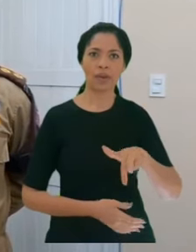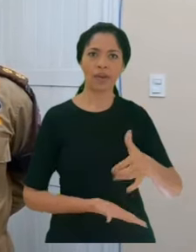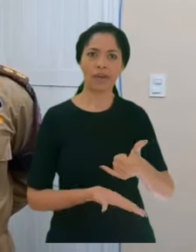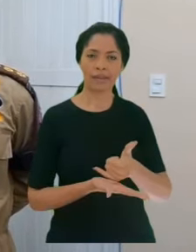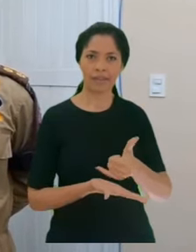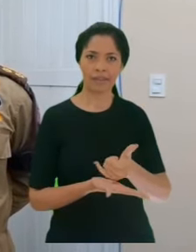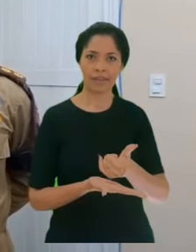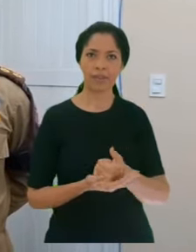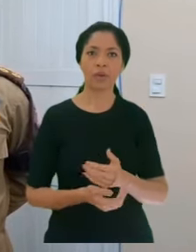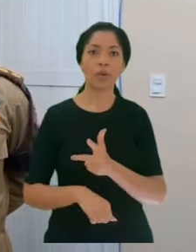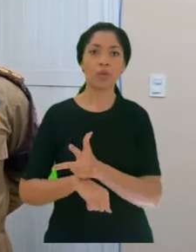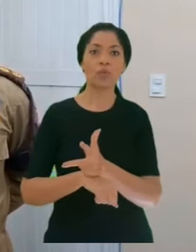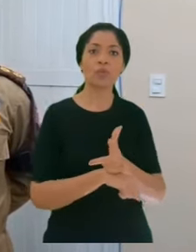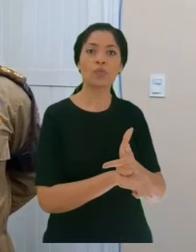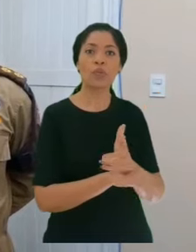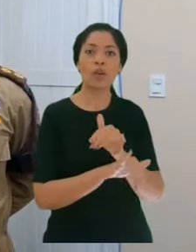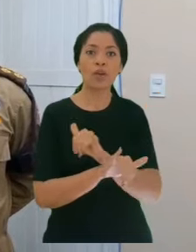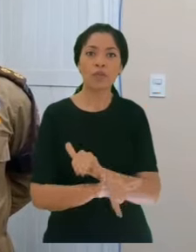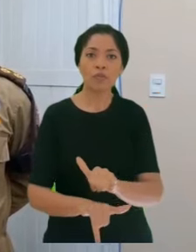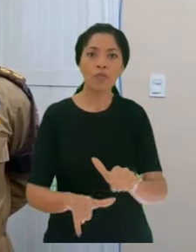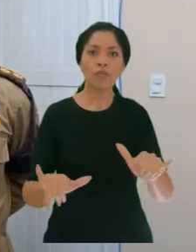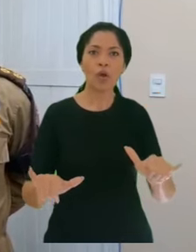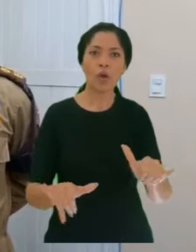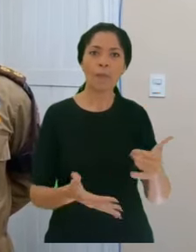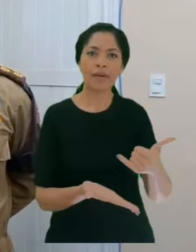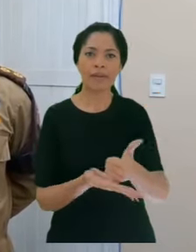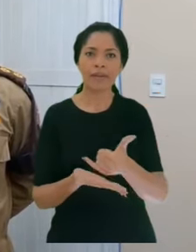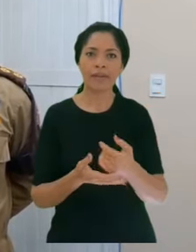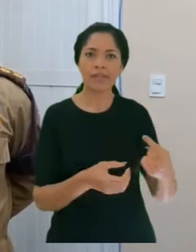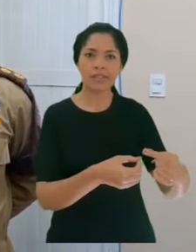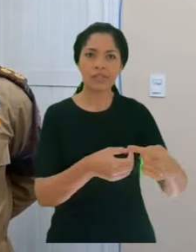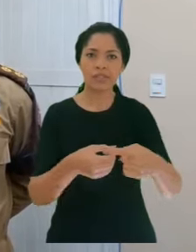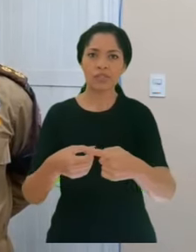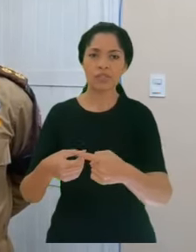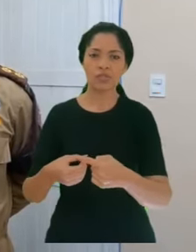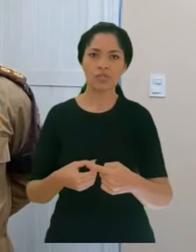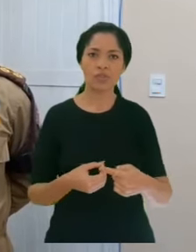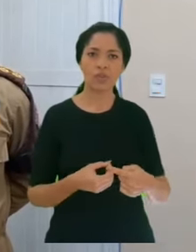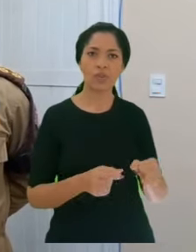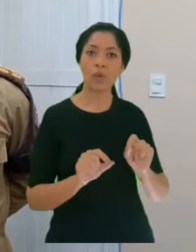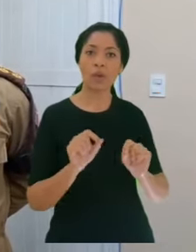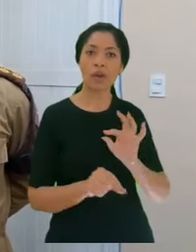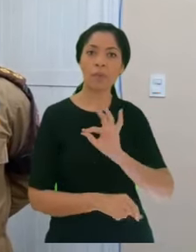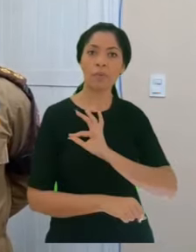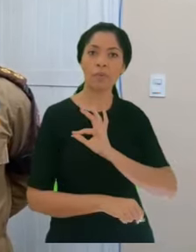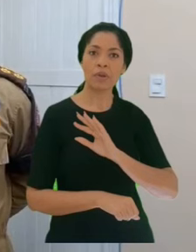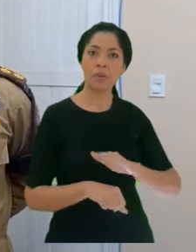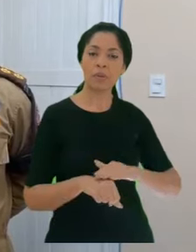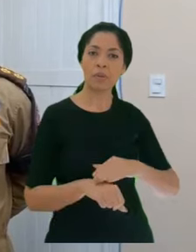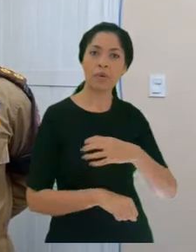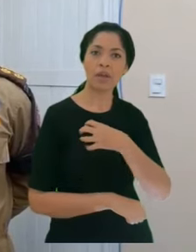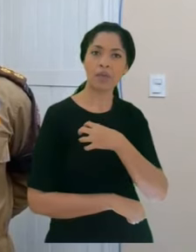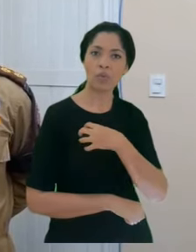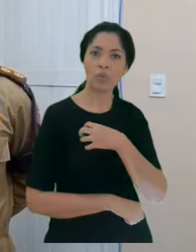Itabuna. Venho através desse vídeo informar a população grapiona e a região circunvizinha que a Polícia Militar da Bahia,